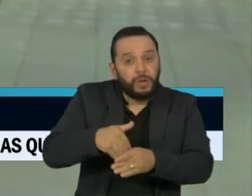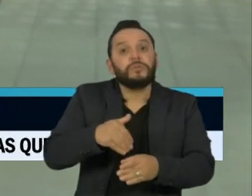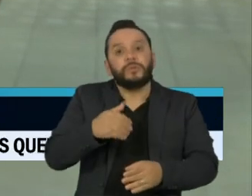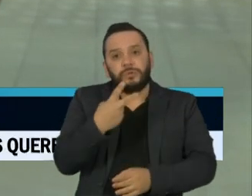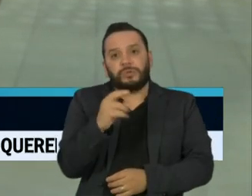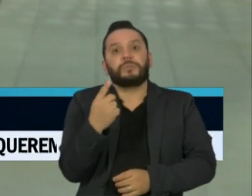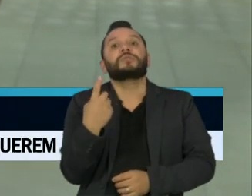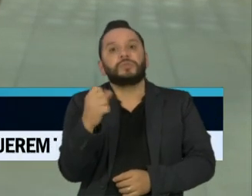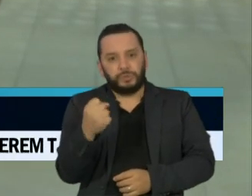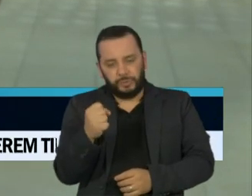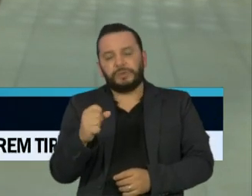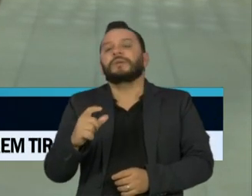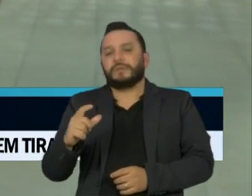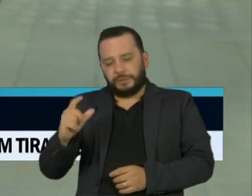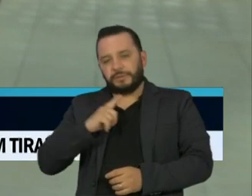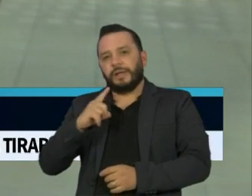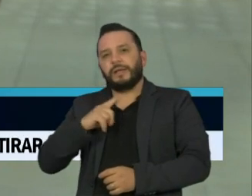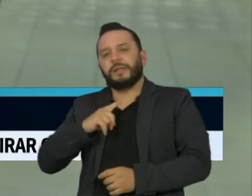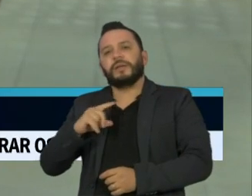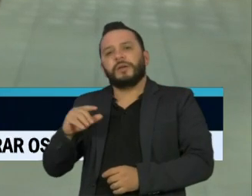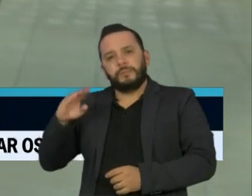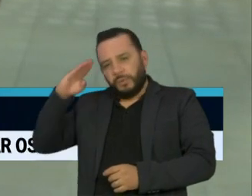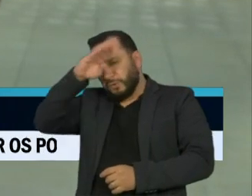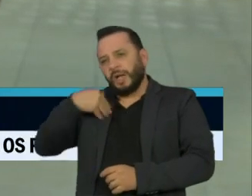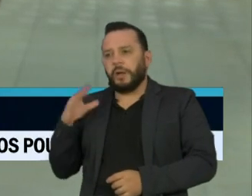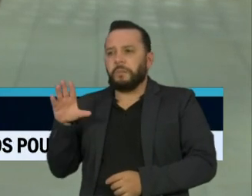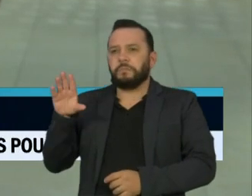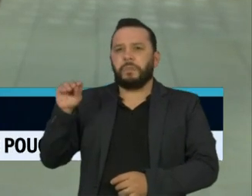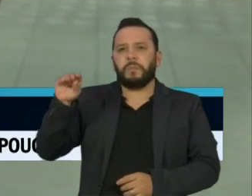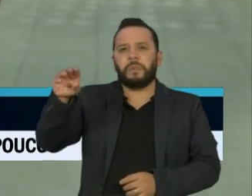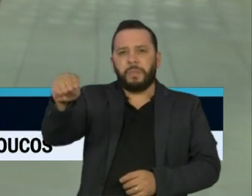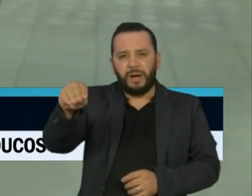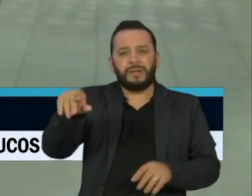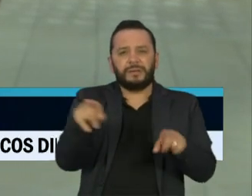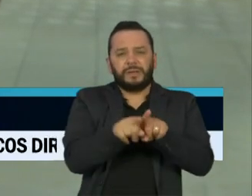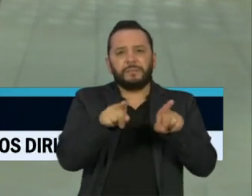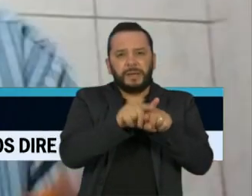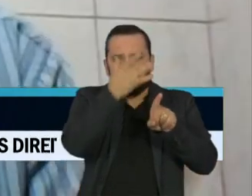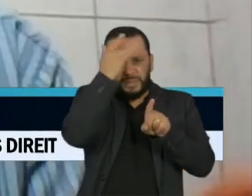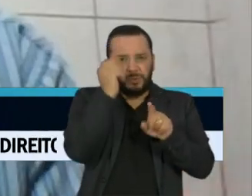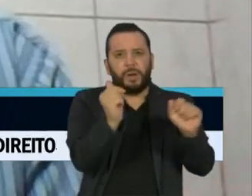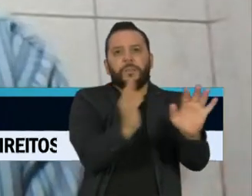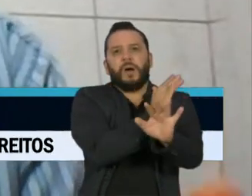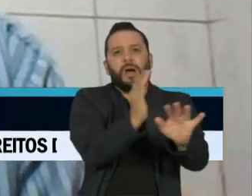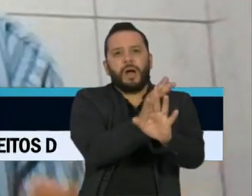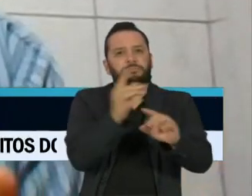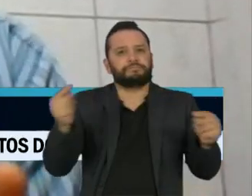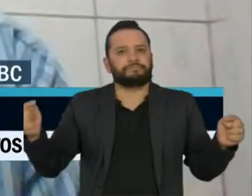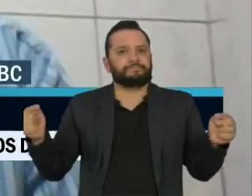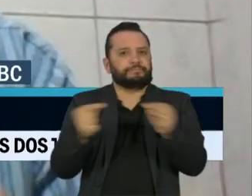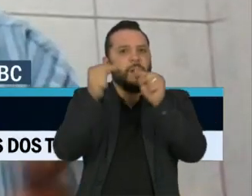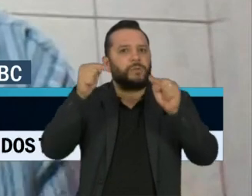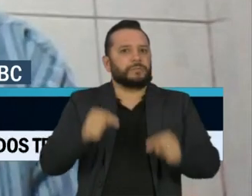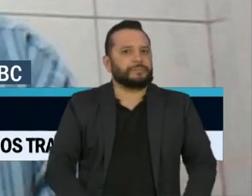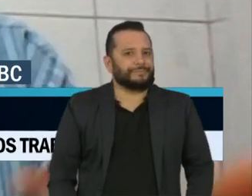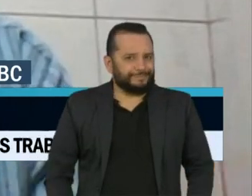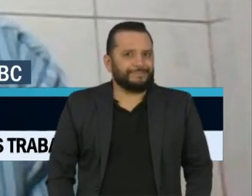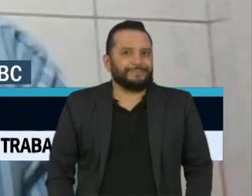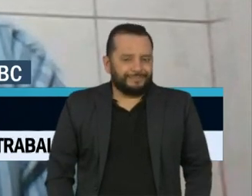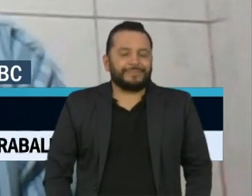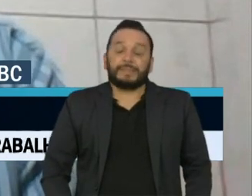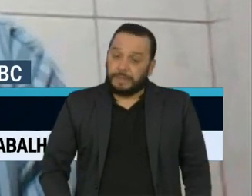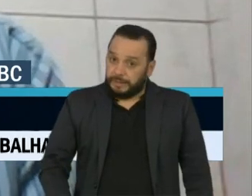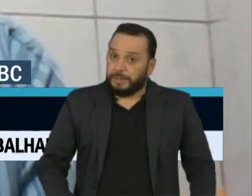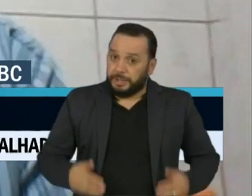que relacionou as falas do presidente com a queda da taxa de isolamento no país. Em algum momento, as autoridades do Ministério da